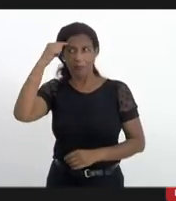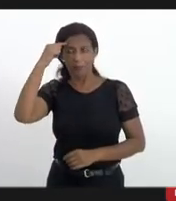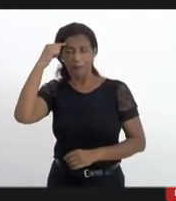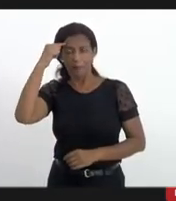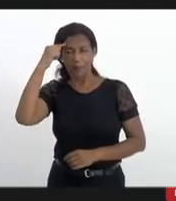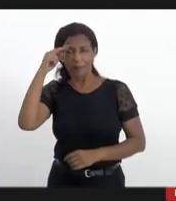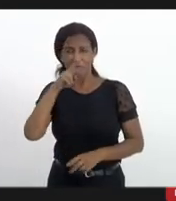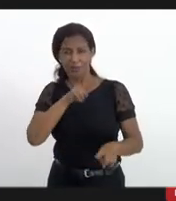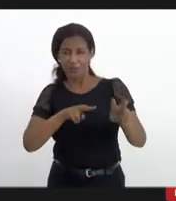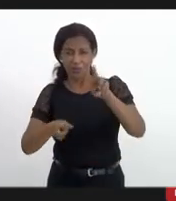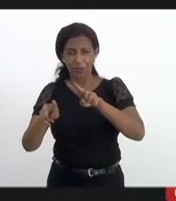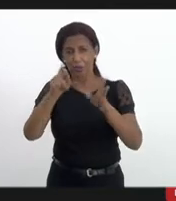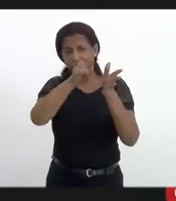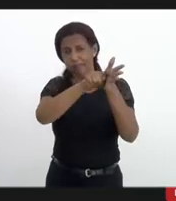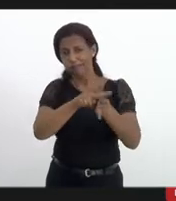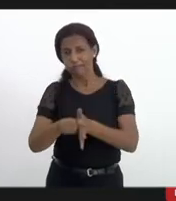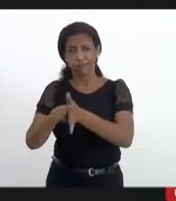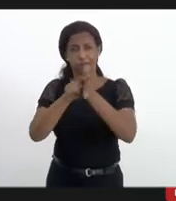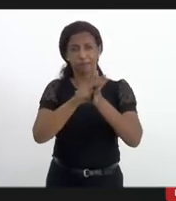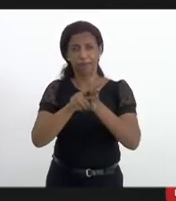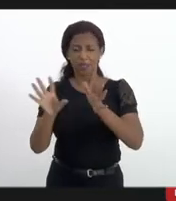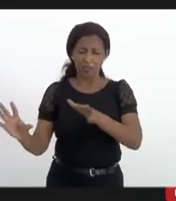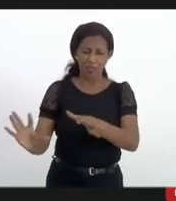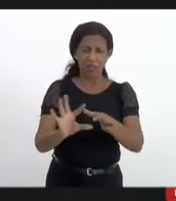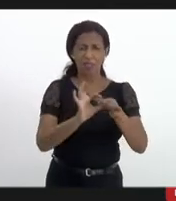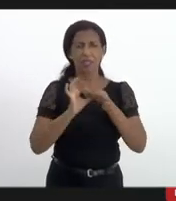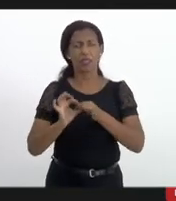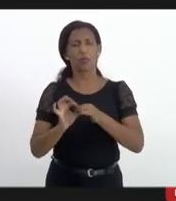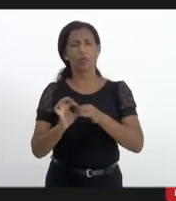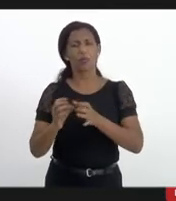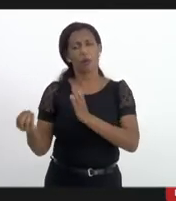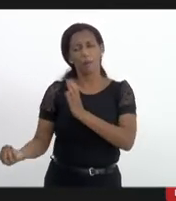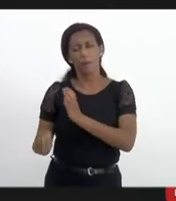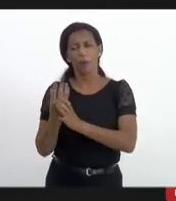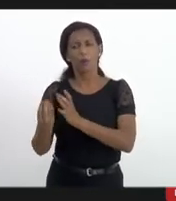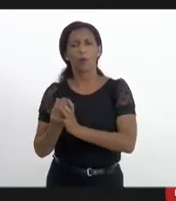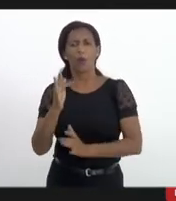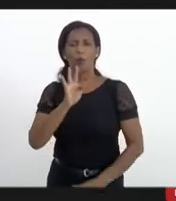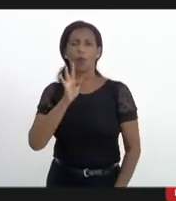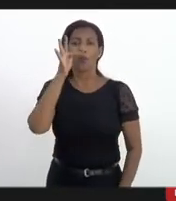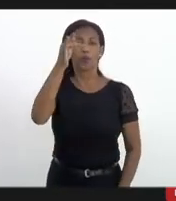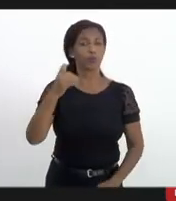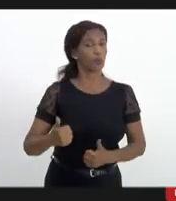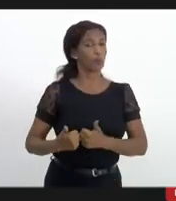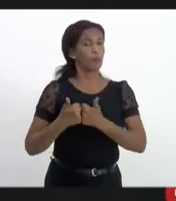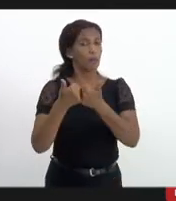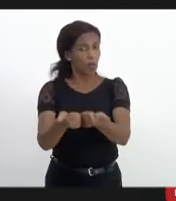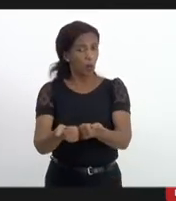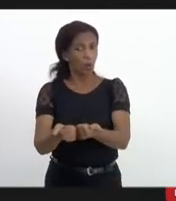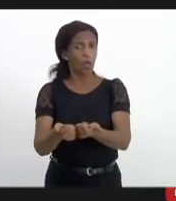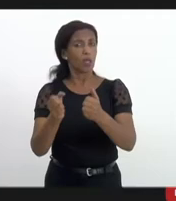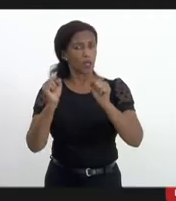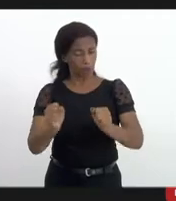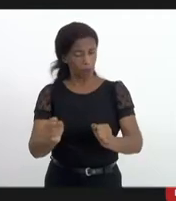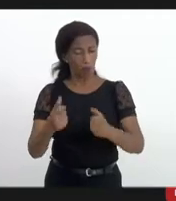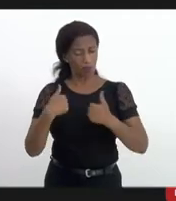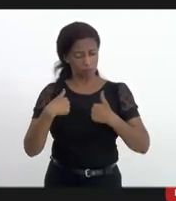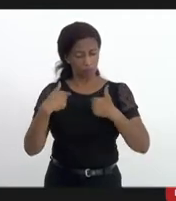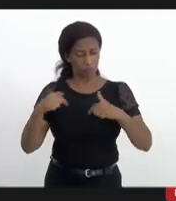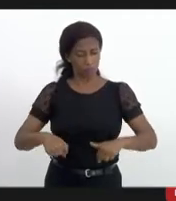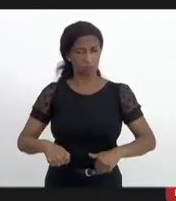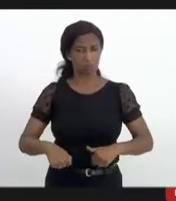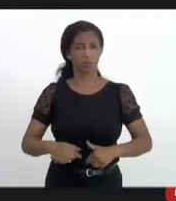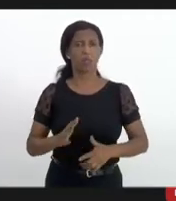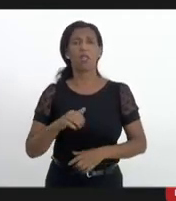sociedade do Rio de Janeiro para que a gente une esforços no sentido de produzir um futuro melhor e contem com a Secretaria de Polícia Civil a gente está aí em